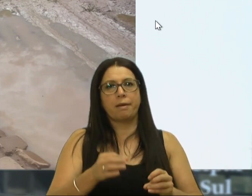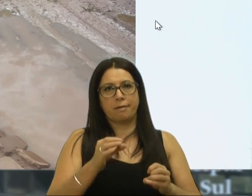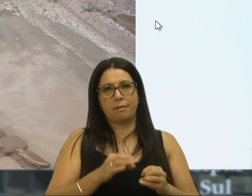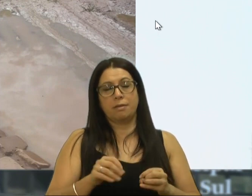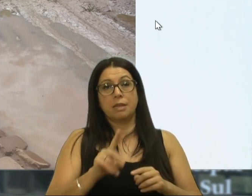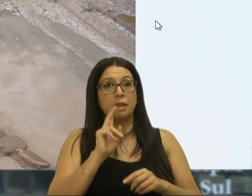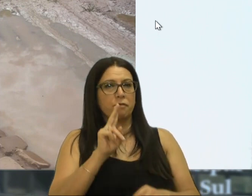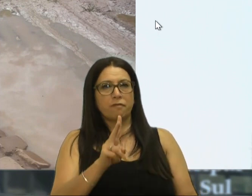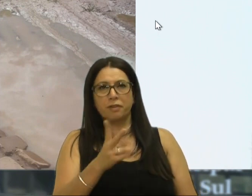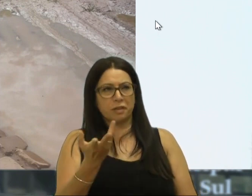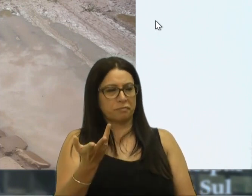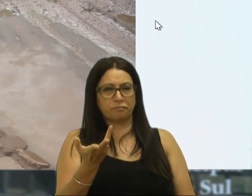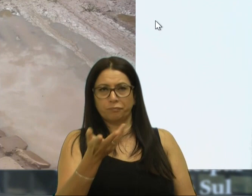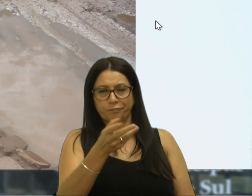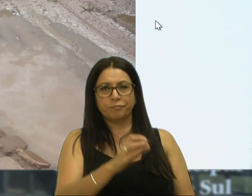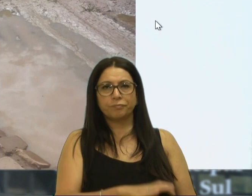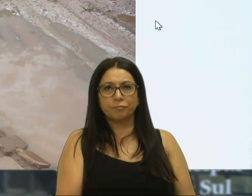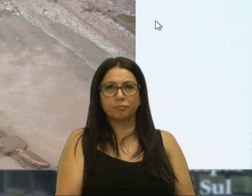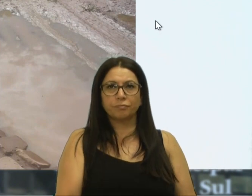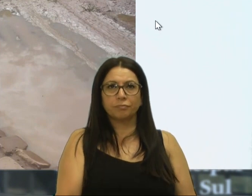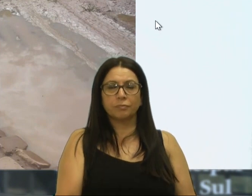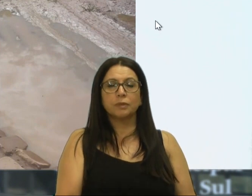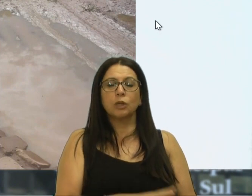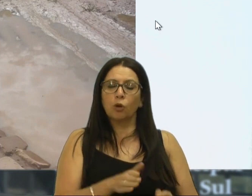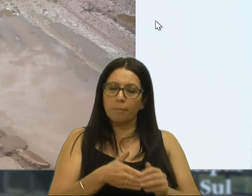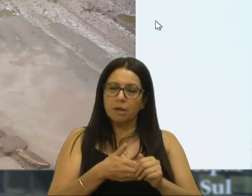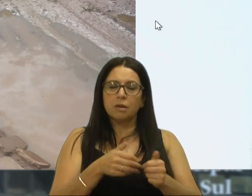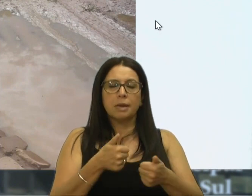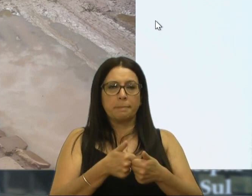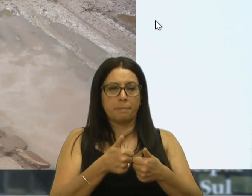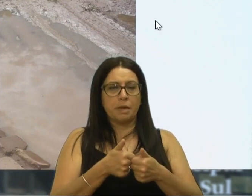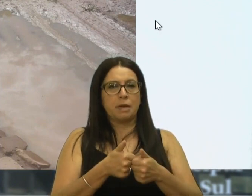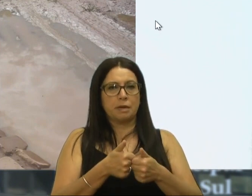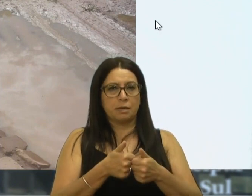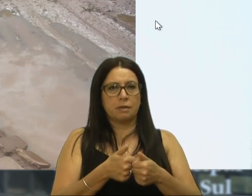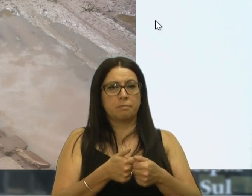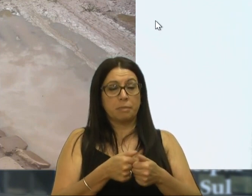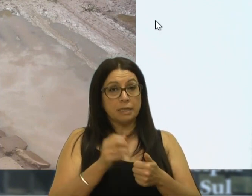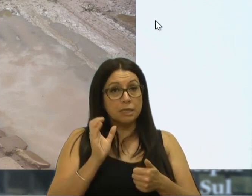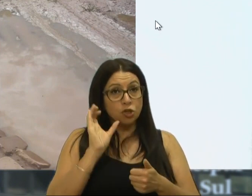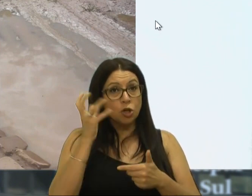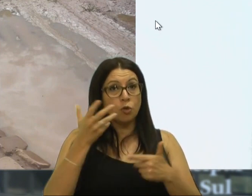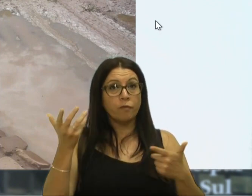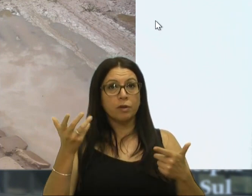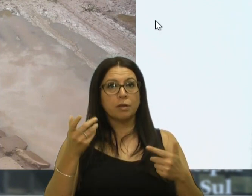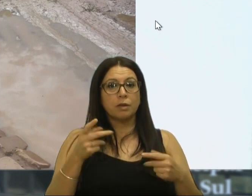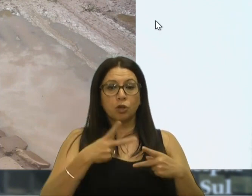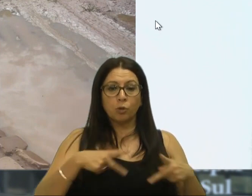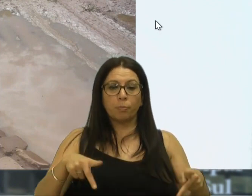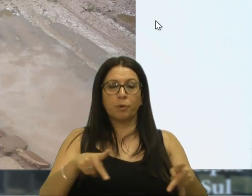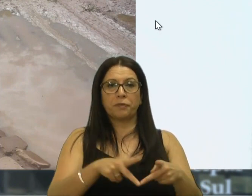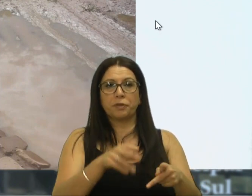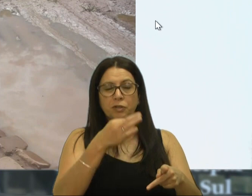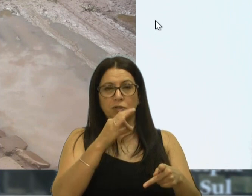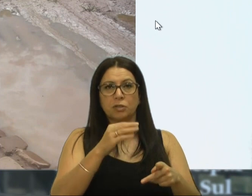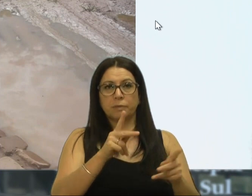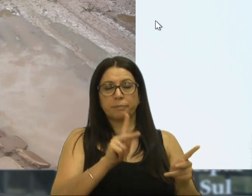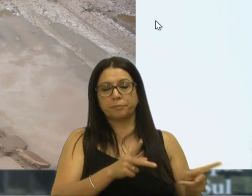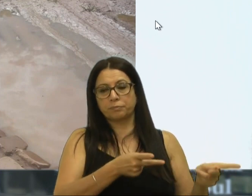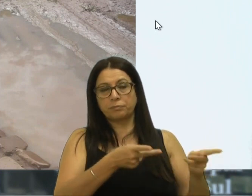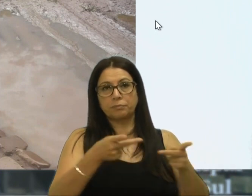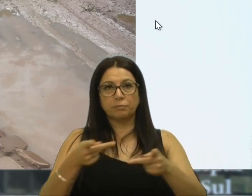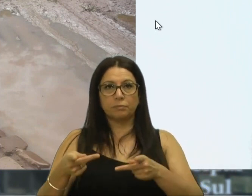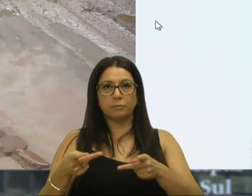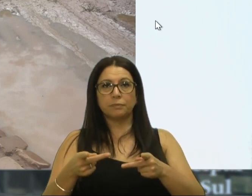e ver essa estrutura que vai, então, a gente irá acompanhar de perto para que isso seja resolvido e o povo caxiense e assim os visitantes